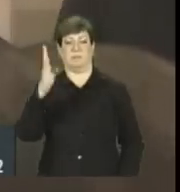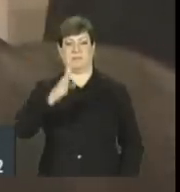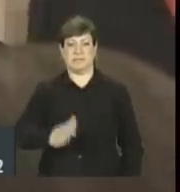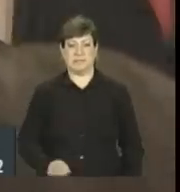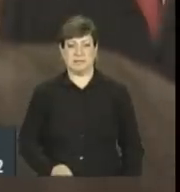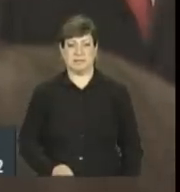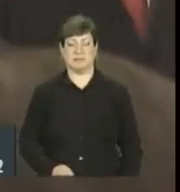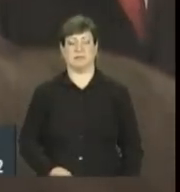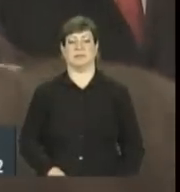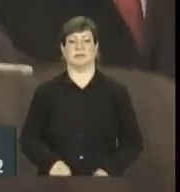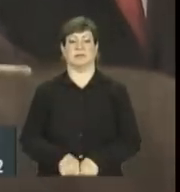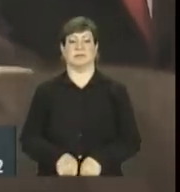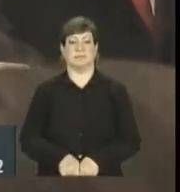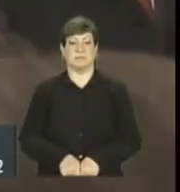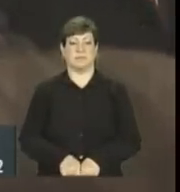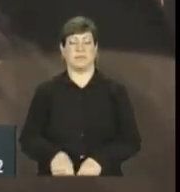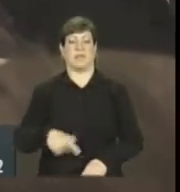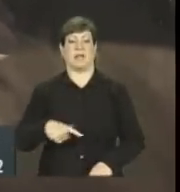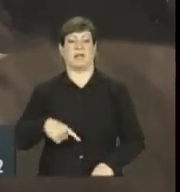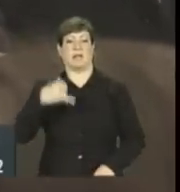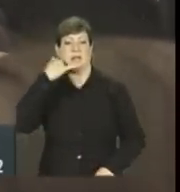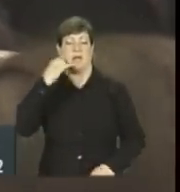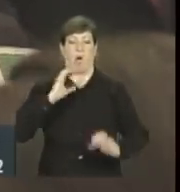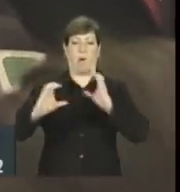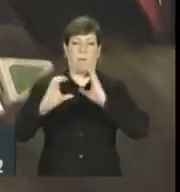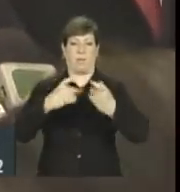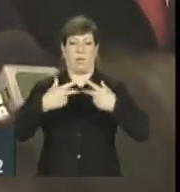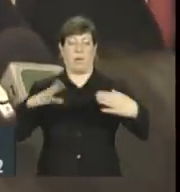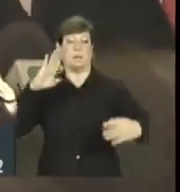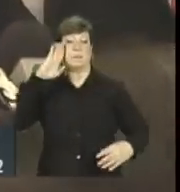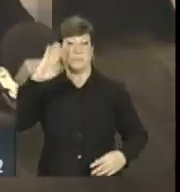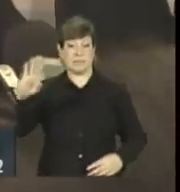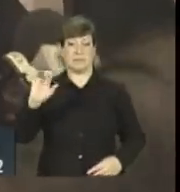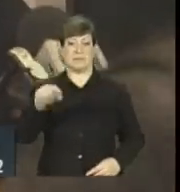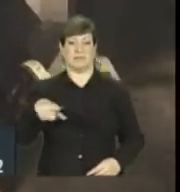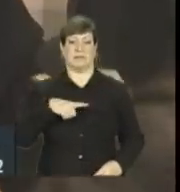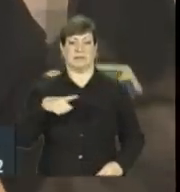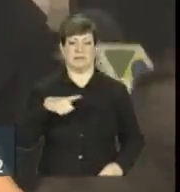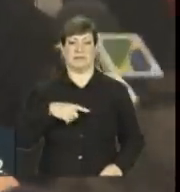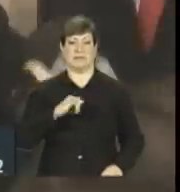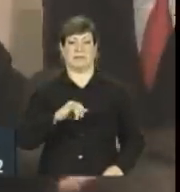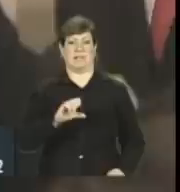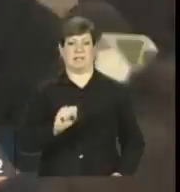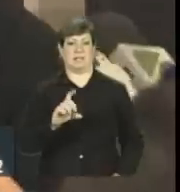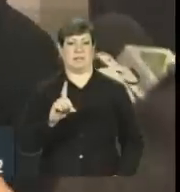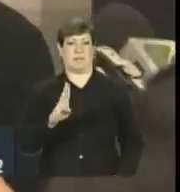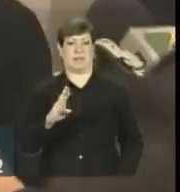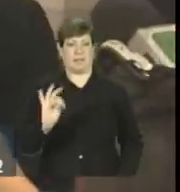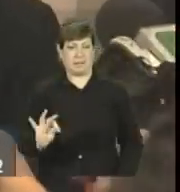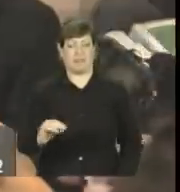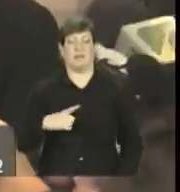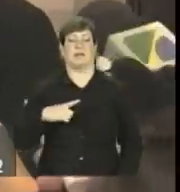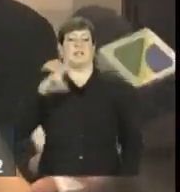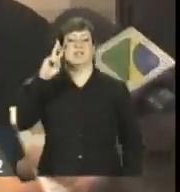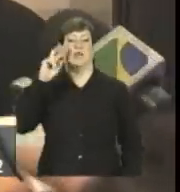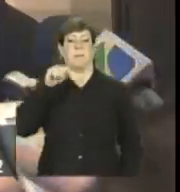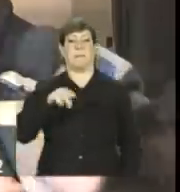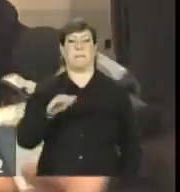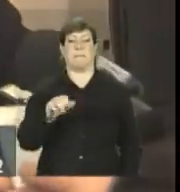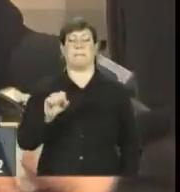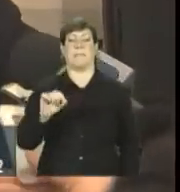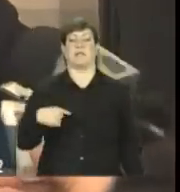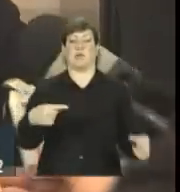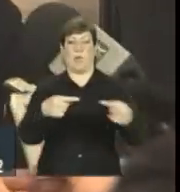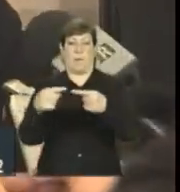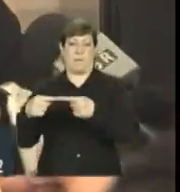de telecomunicação, principalmente o ISDBT, que é baseado numa